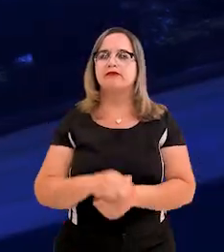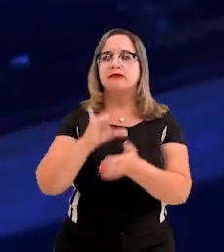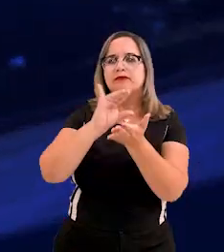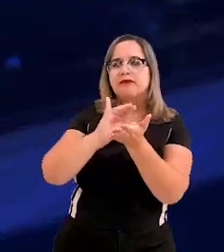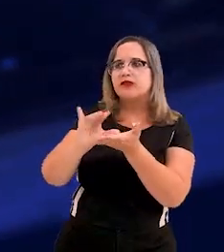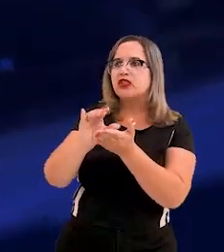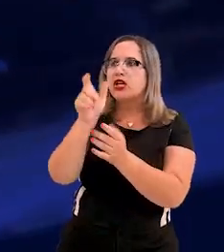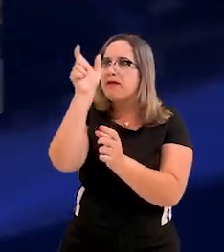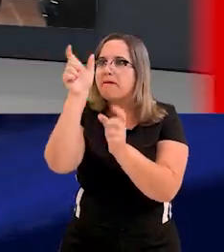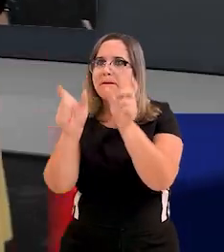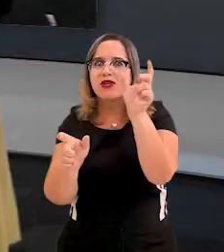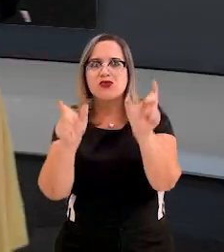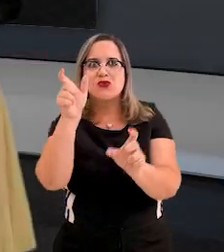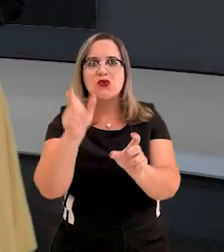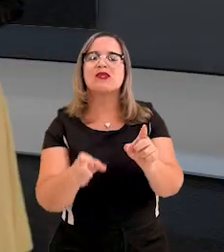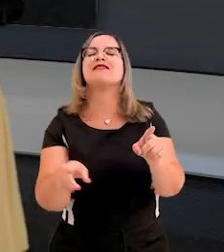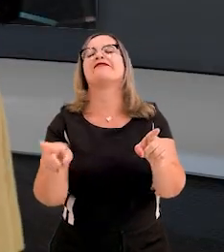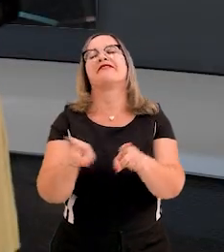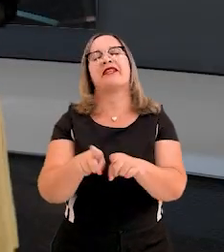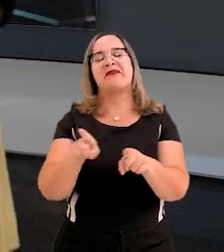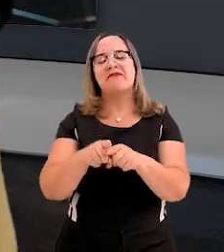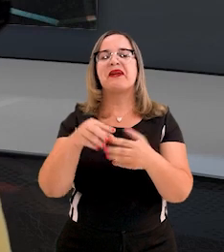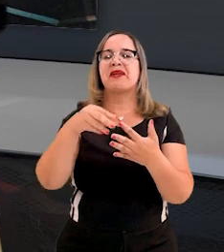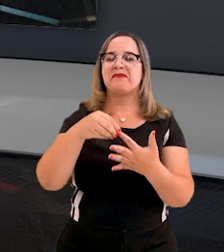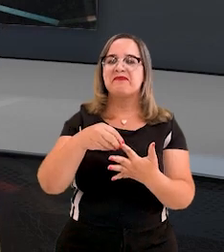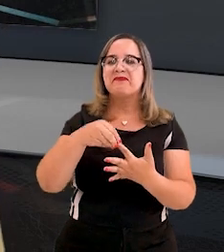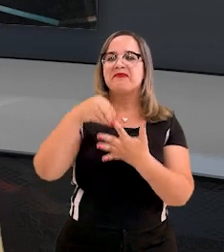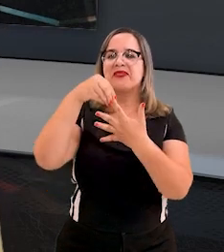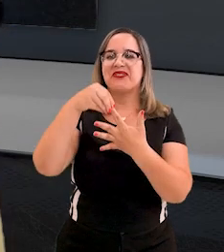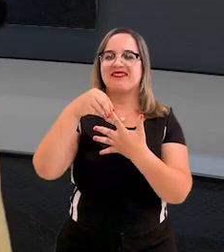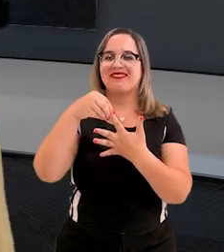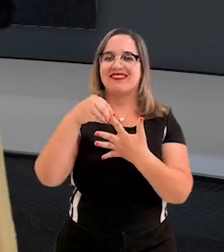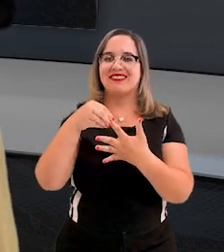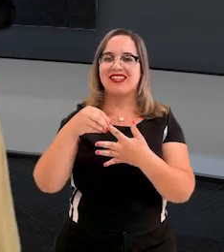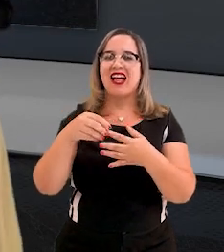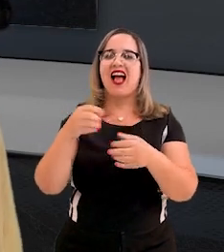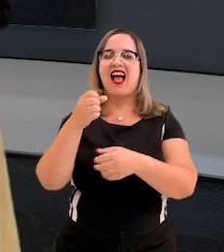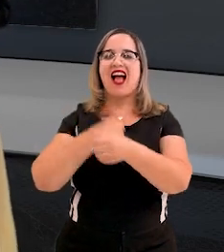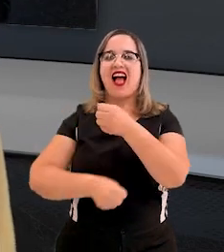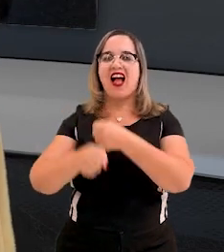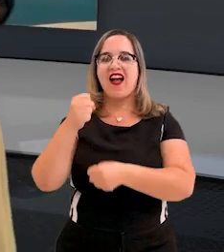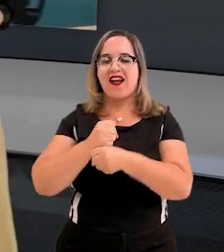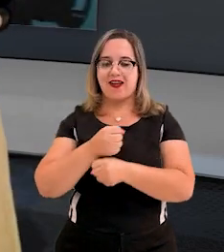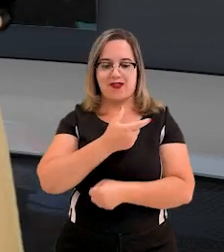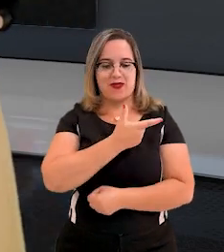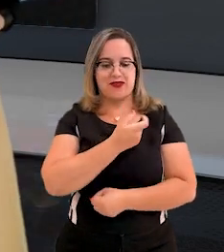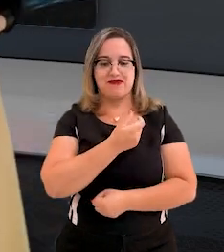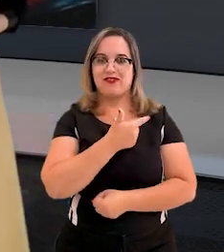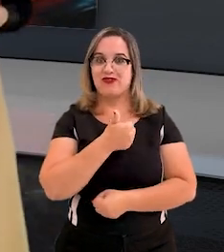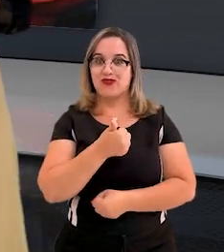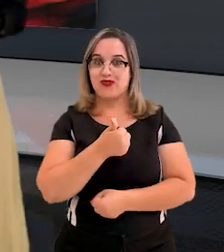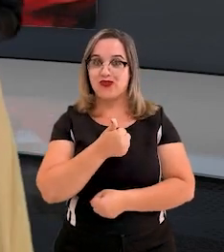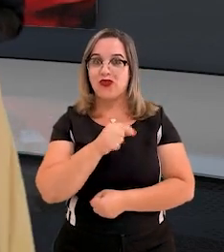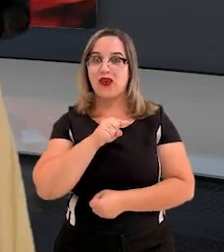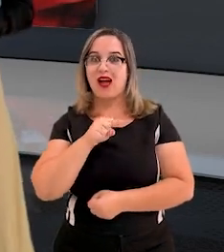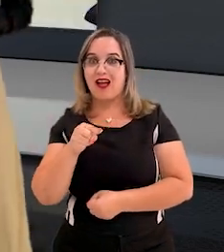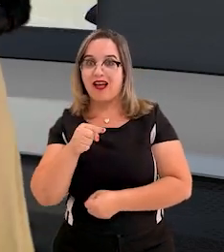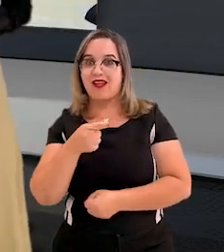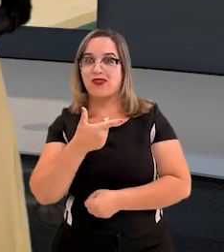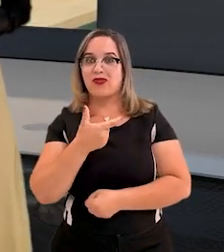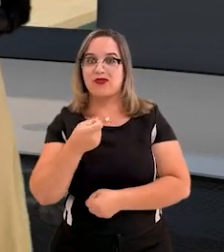Investir em pessoas também foi prioridade. Nos anos de 2021 e